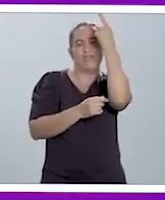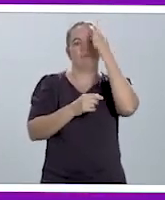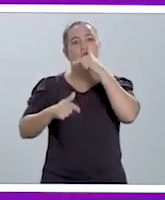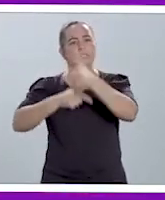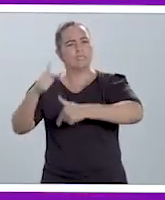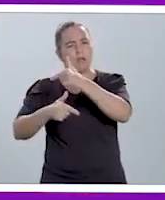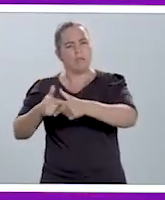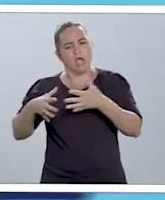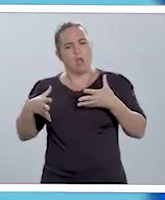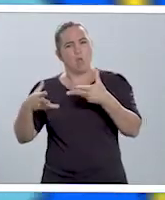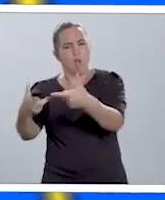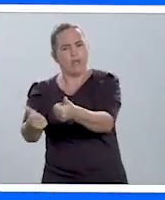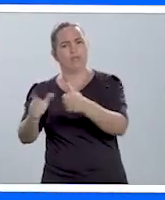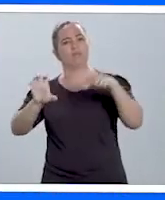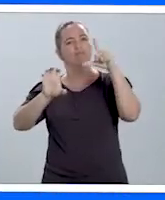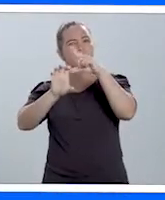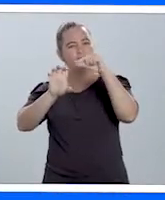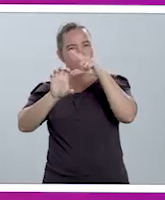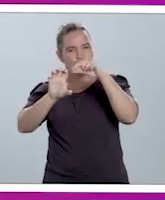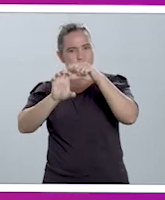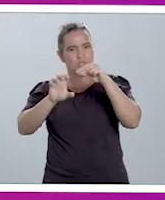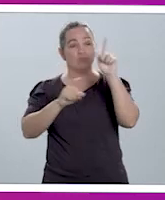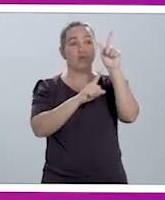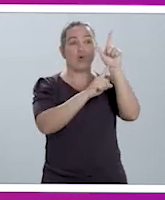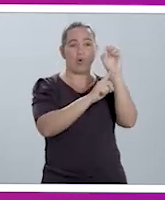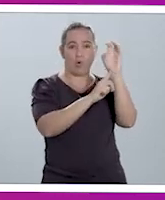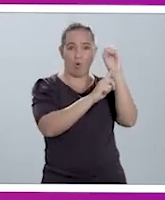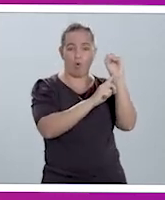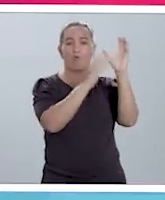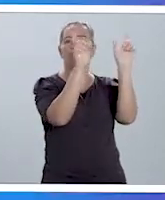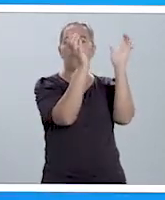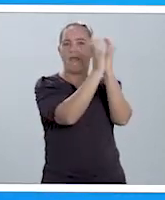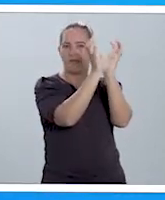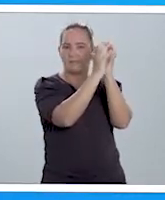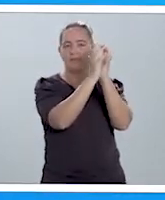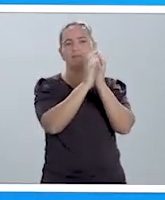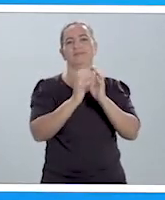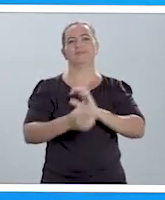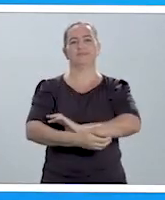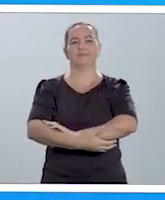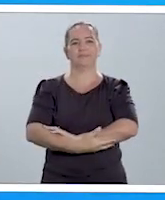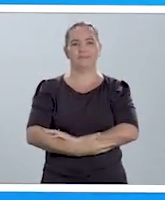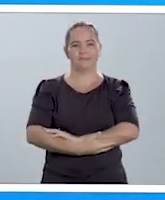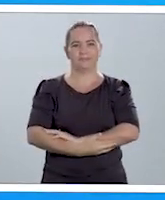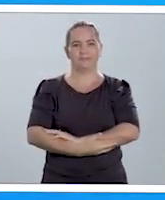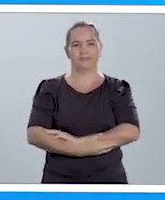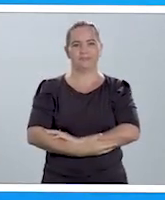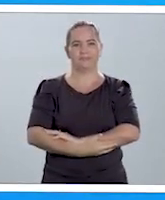iniciativa. Trabalho, qualificação e empreendedorismo. Gol Recife. Fábrica de oportunidades. abraço todos anos. Lembre